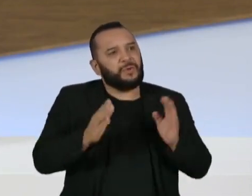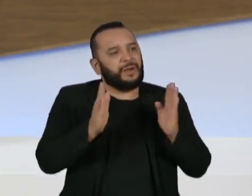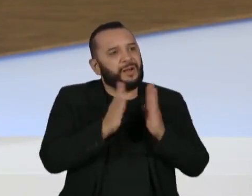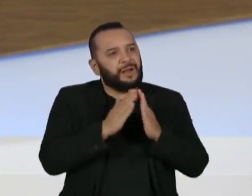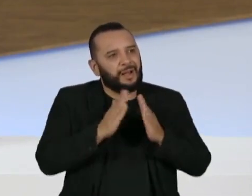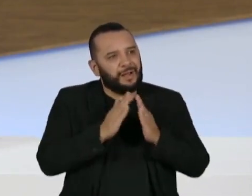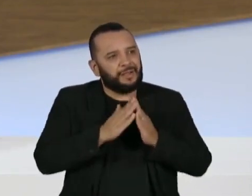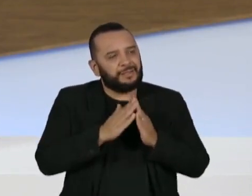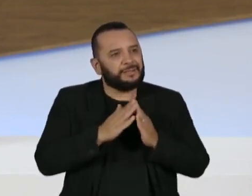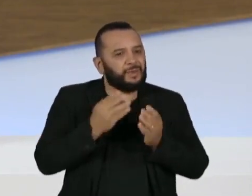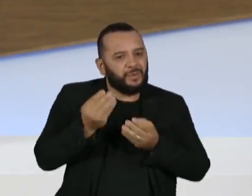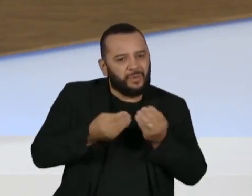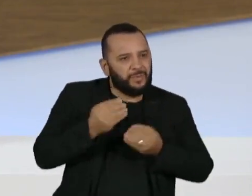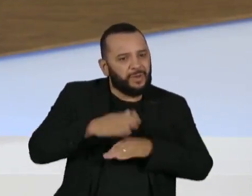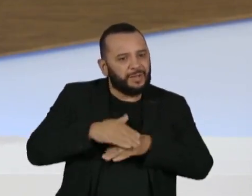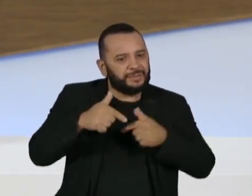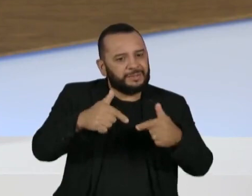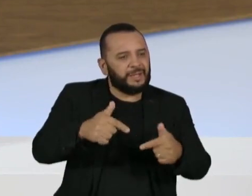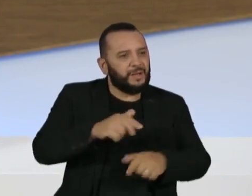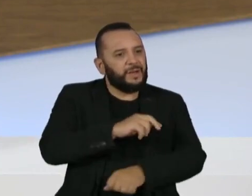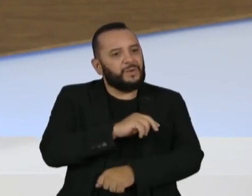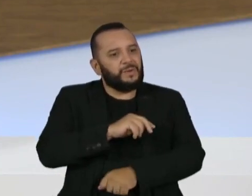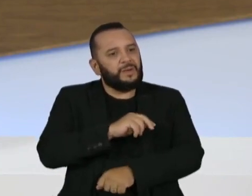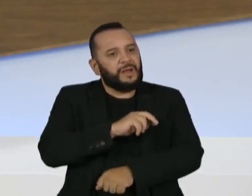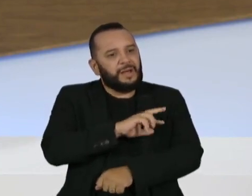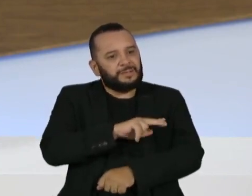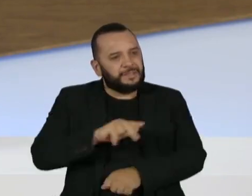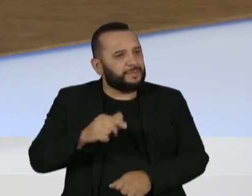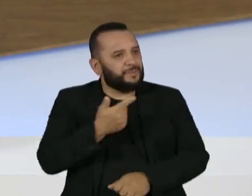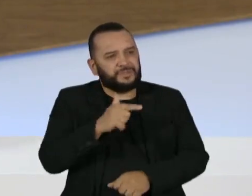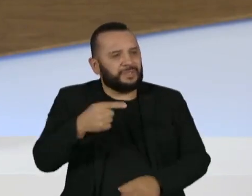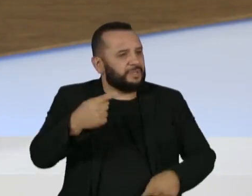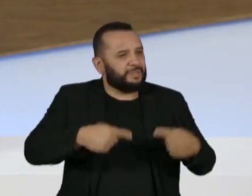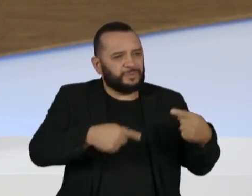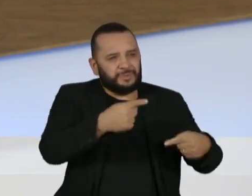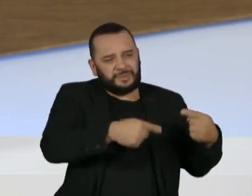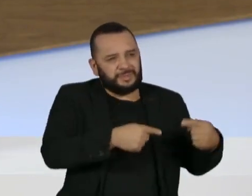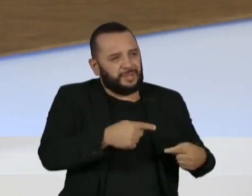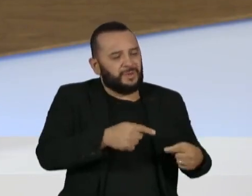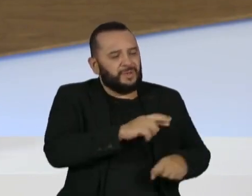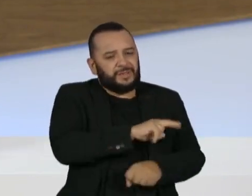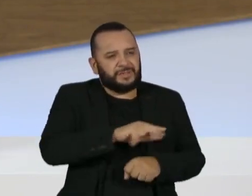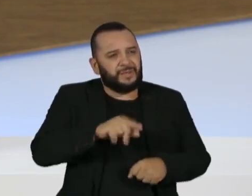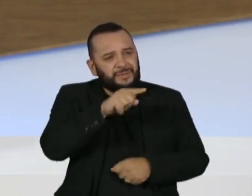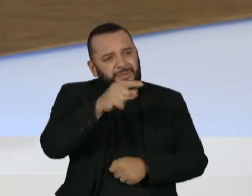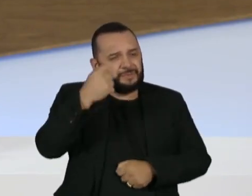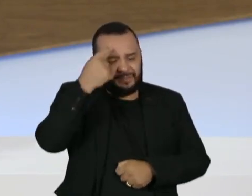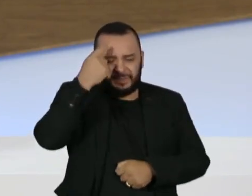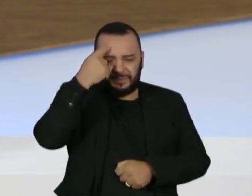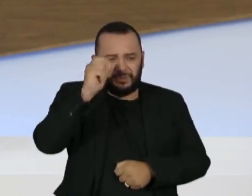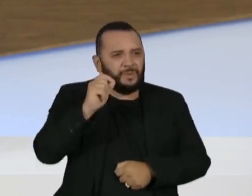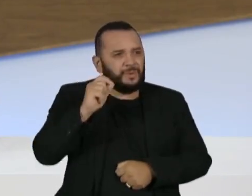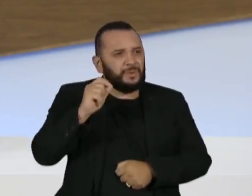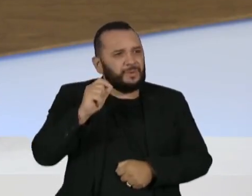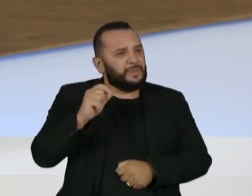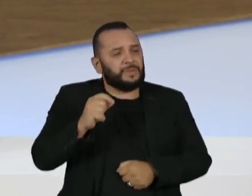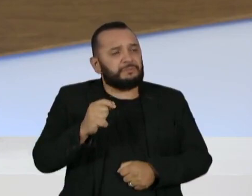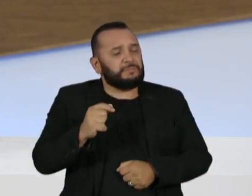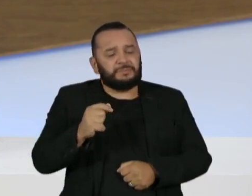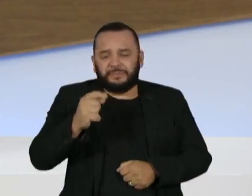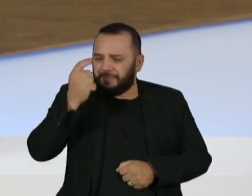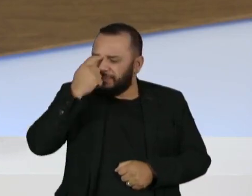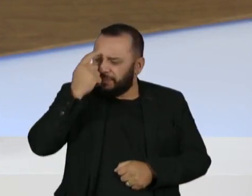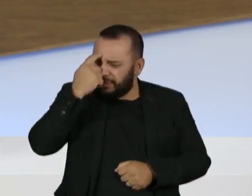questão do racismo, de não ter muita discussão sobre a questão racial e deu a impressão de que você não tem episódio de